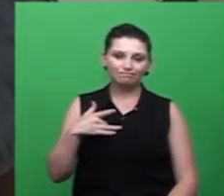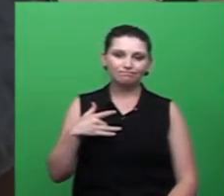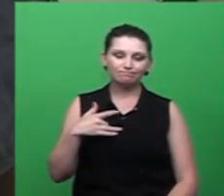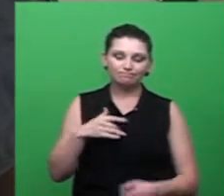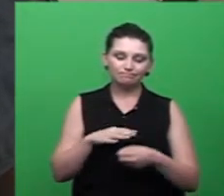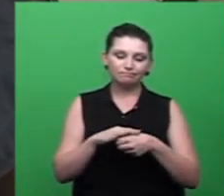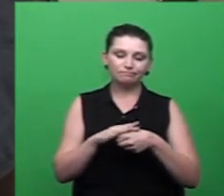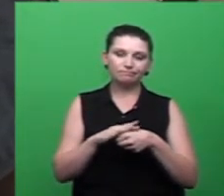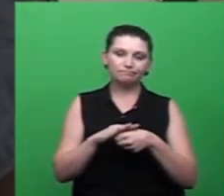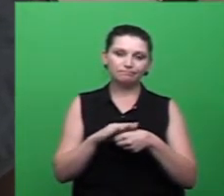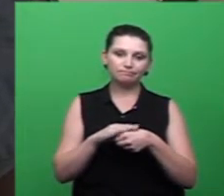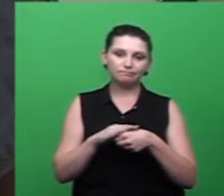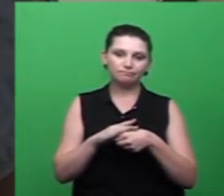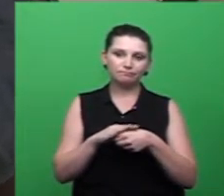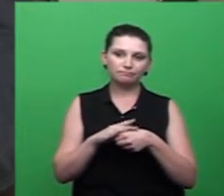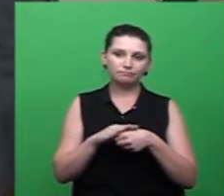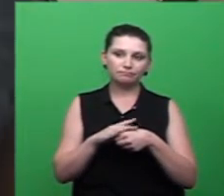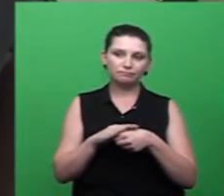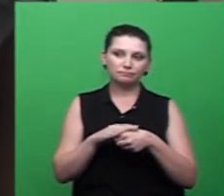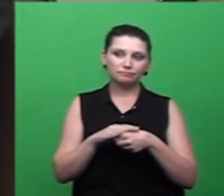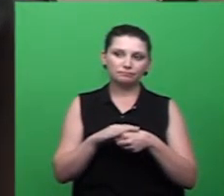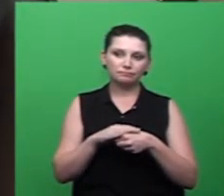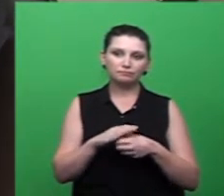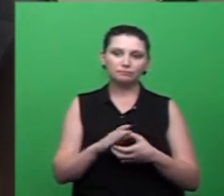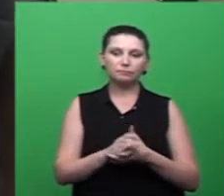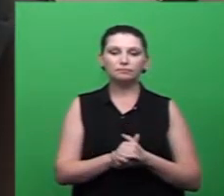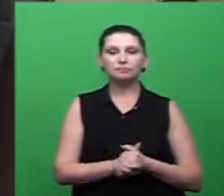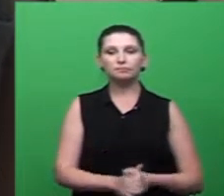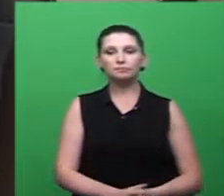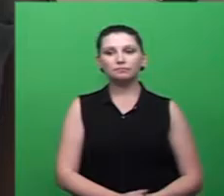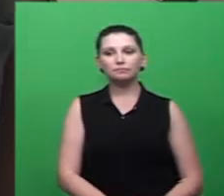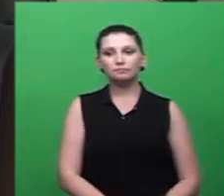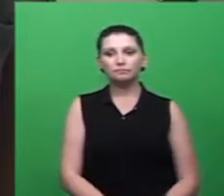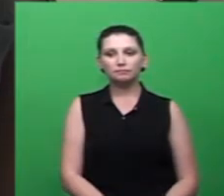Gustavo Collor, assessor parlamentar.